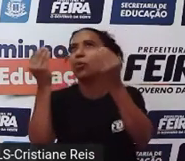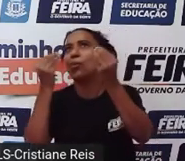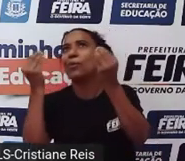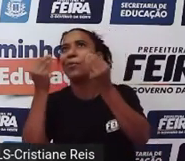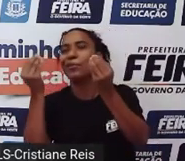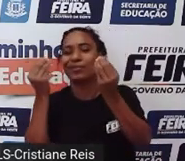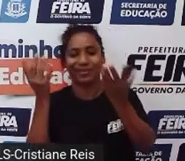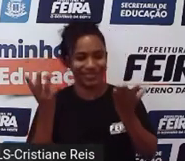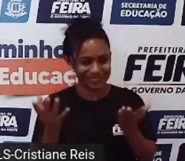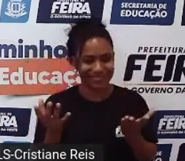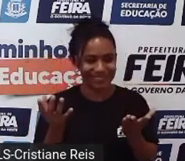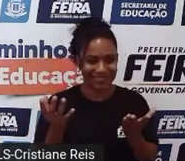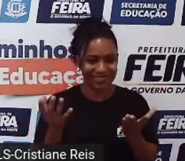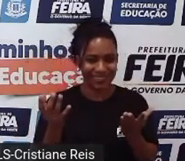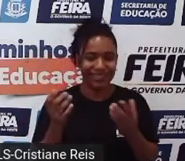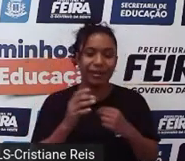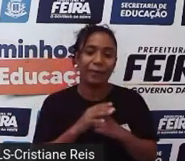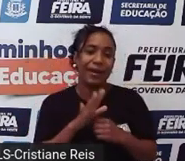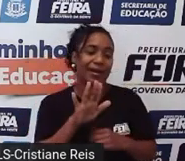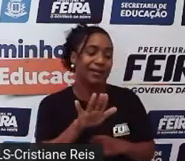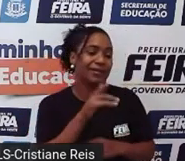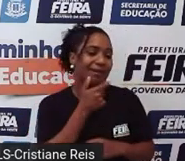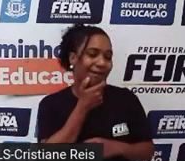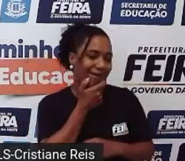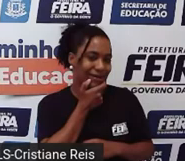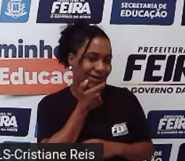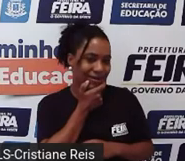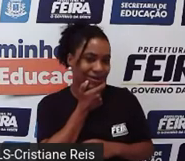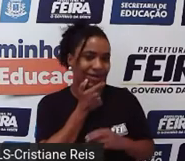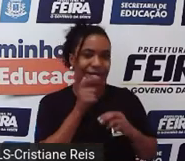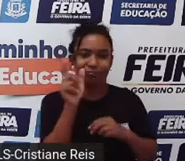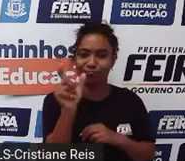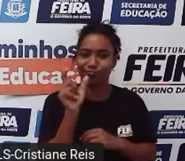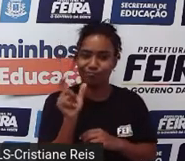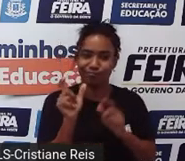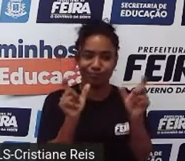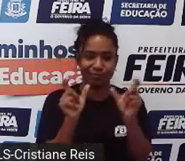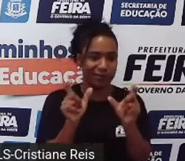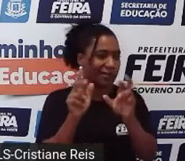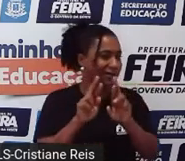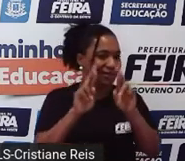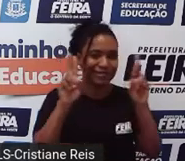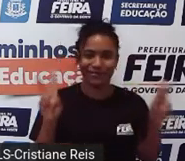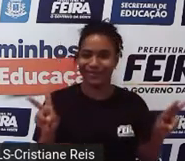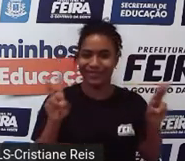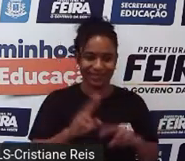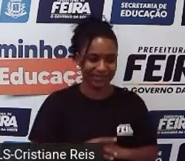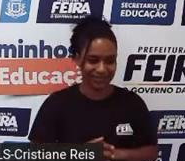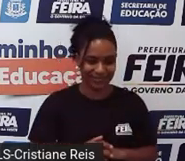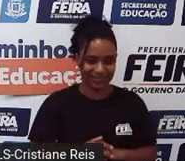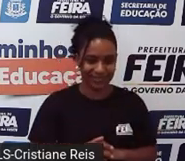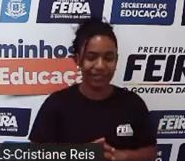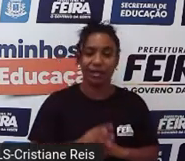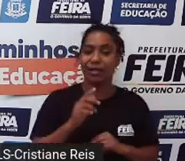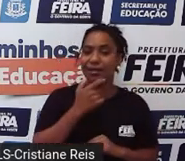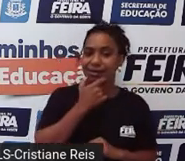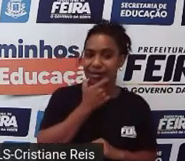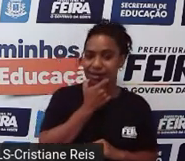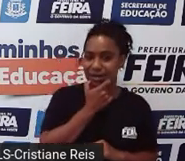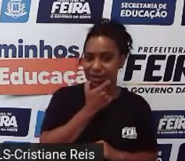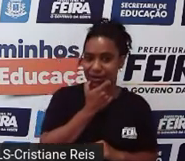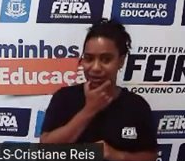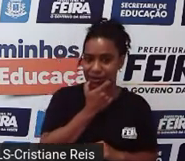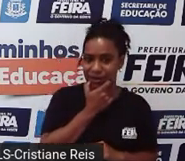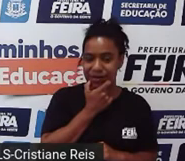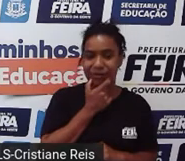palavra. Só que em inglês é diferente, tá, gente? Em inglês, quando a gente utiliza time, é